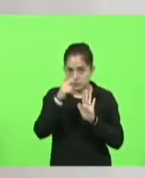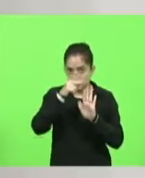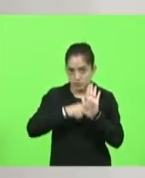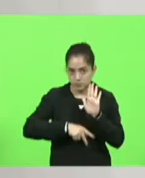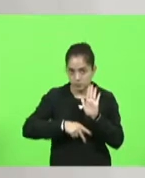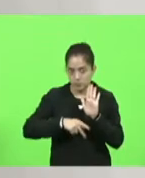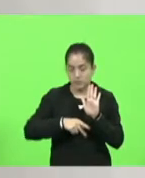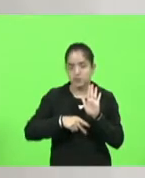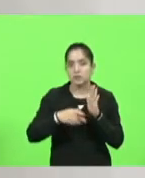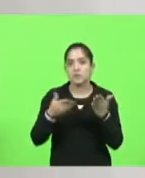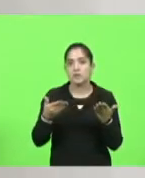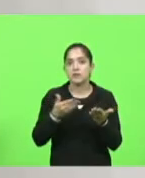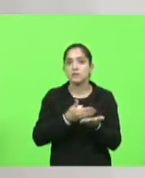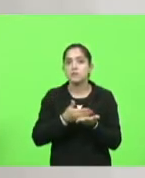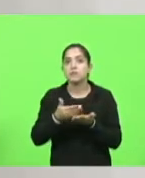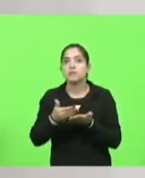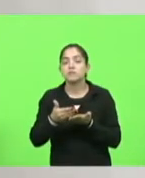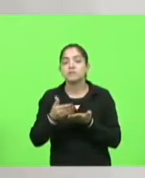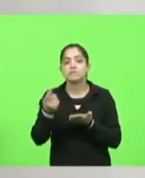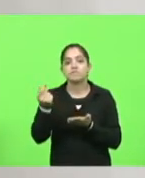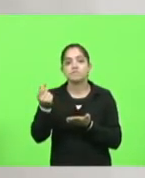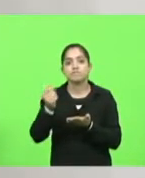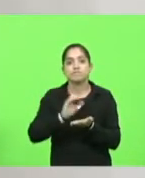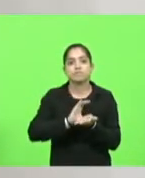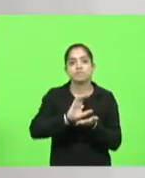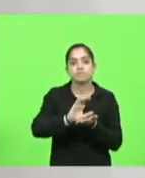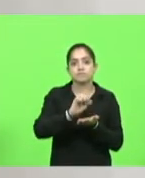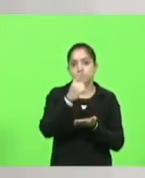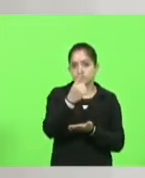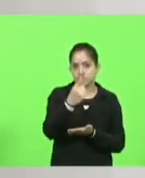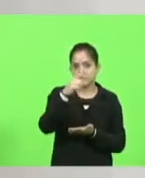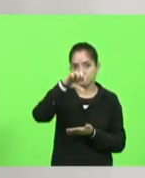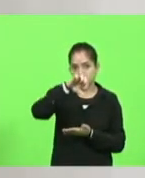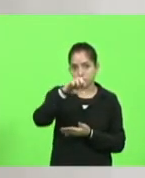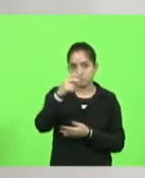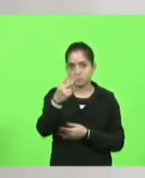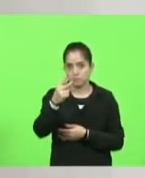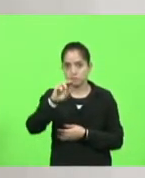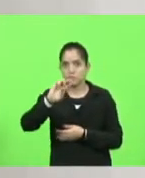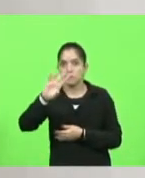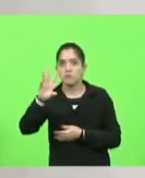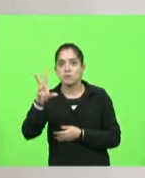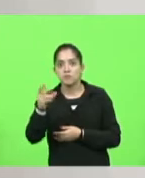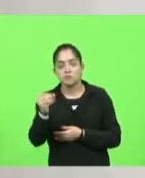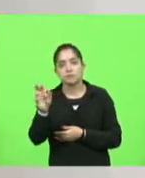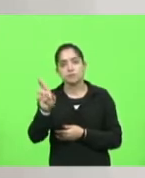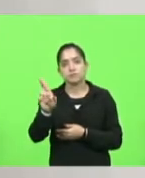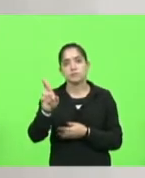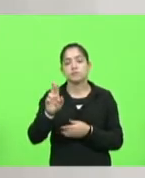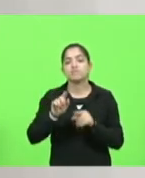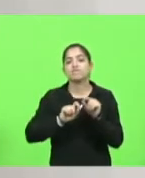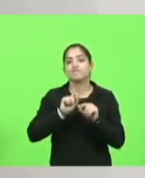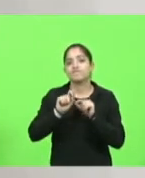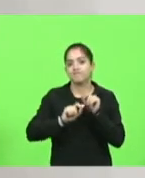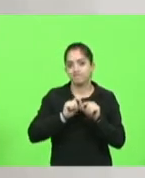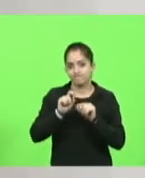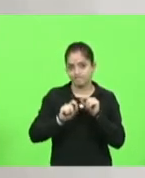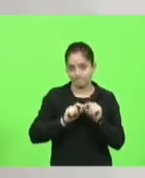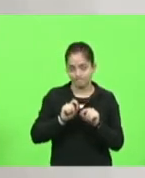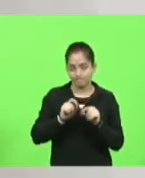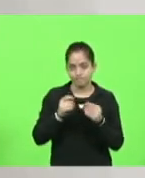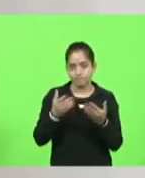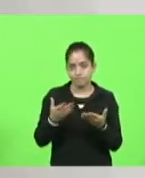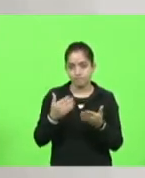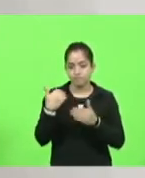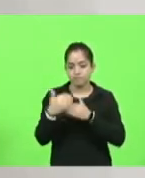a necessidade de um investimento de 192,9 milhões. O que isso corrobora com o